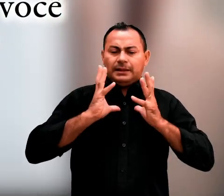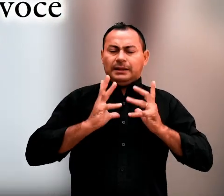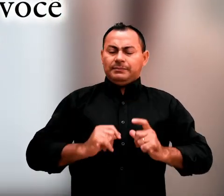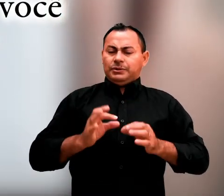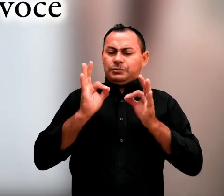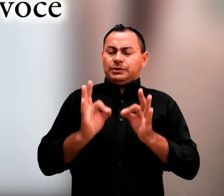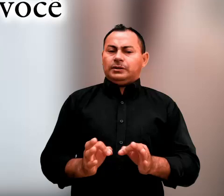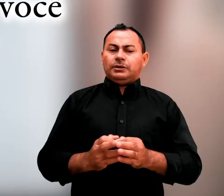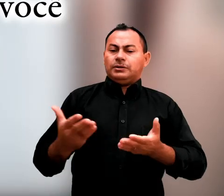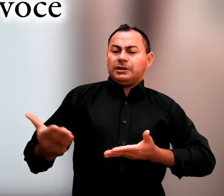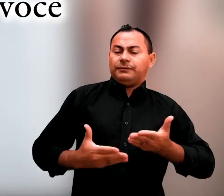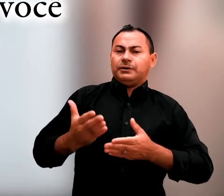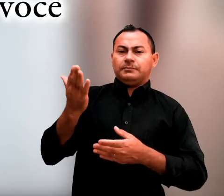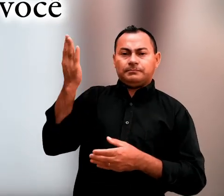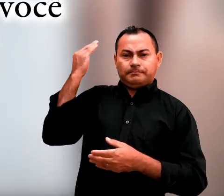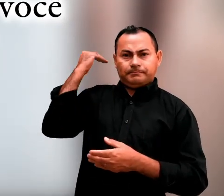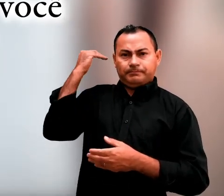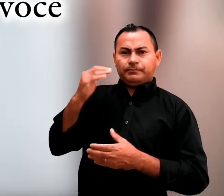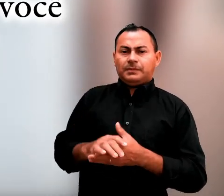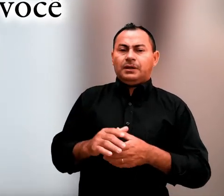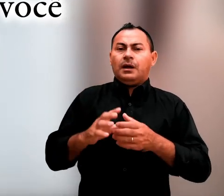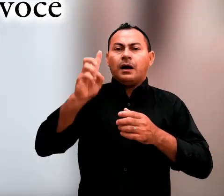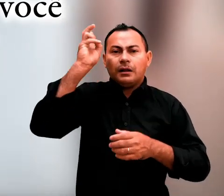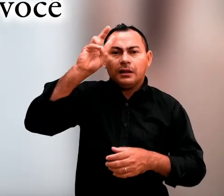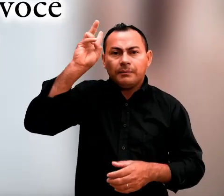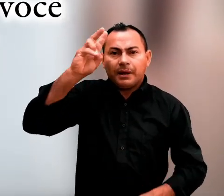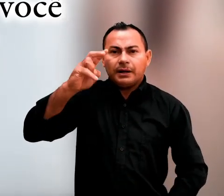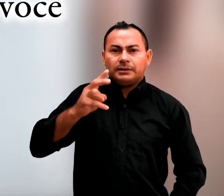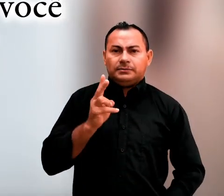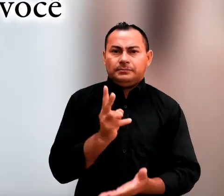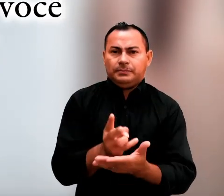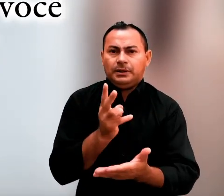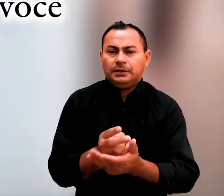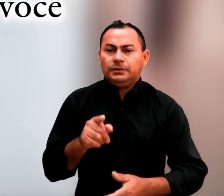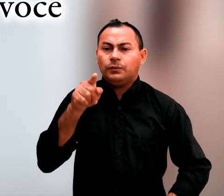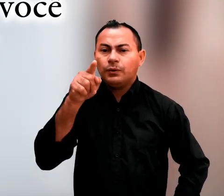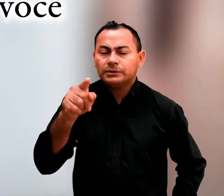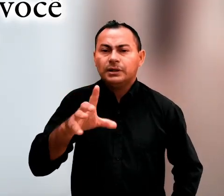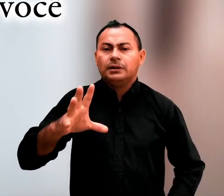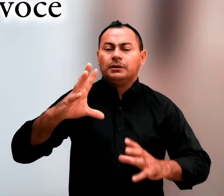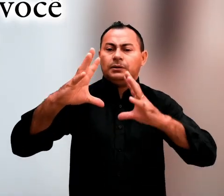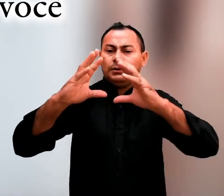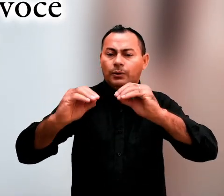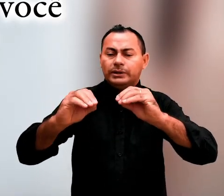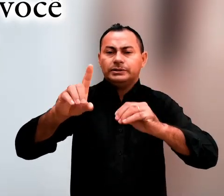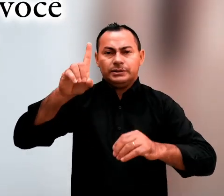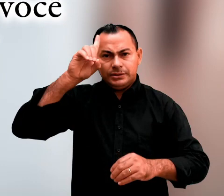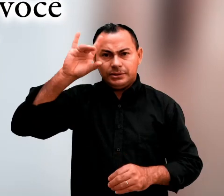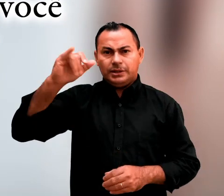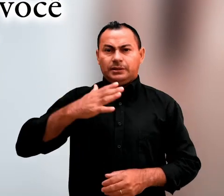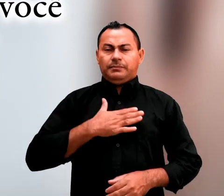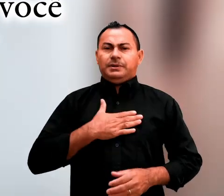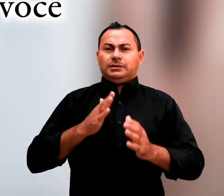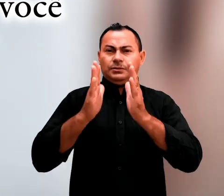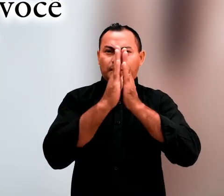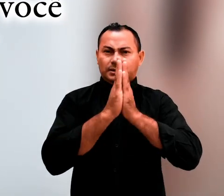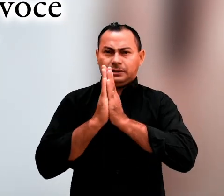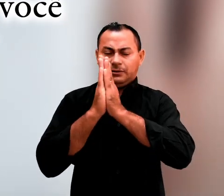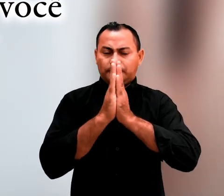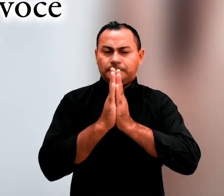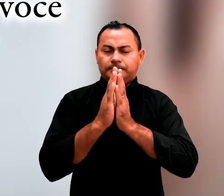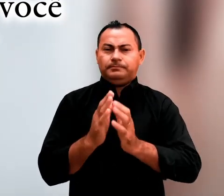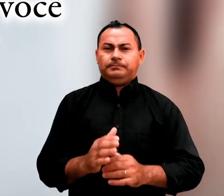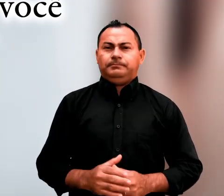como serviram os meus antepassados, ao lembrar-me constantemente de você noite e dia em minhas orações.